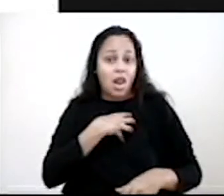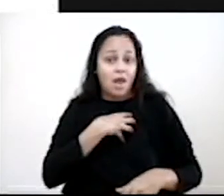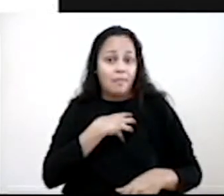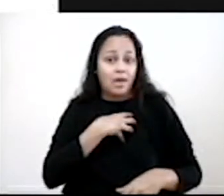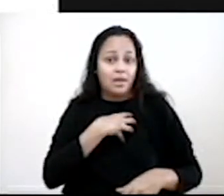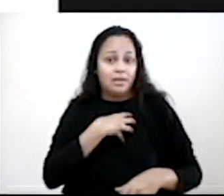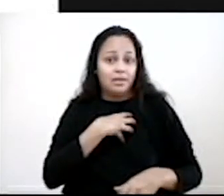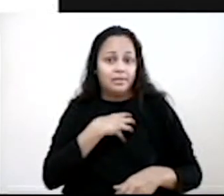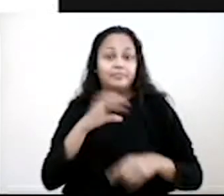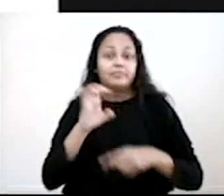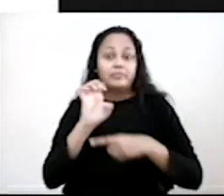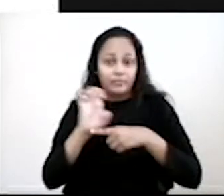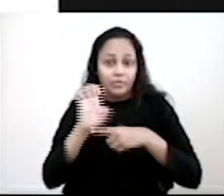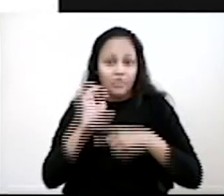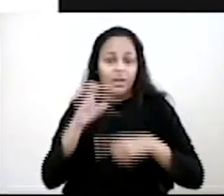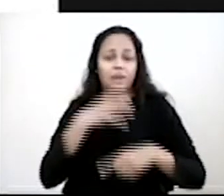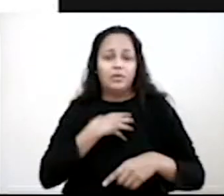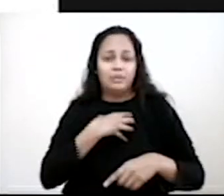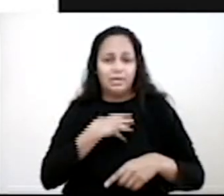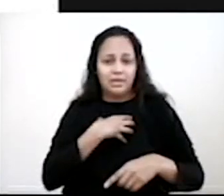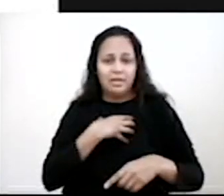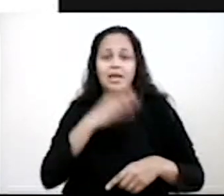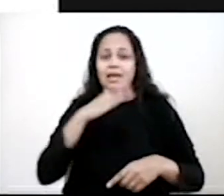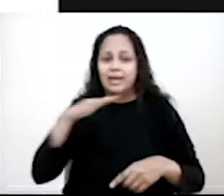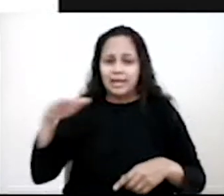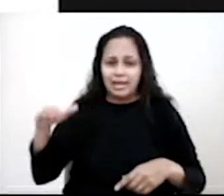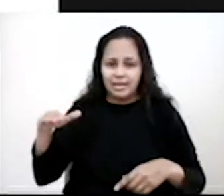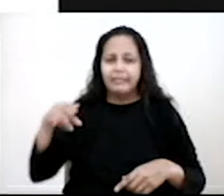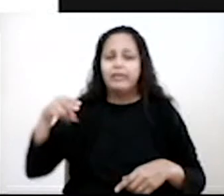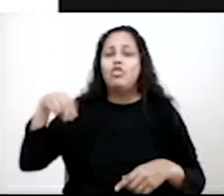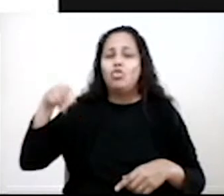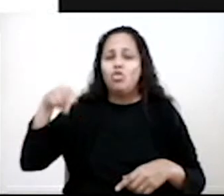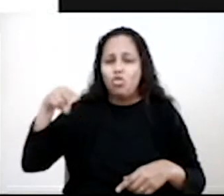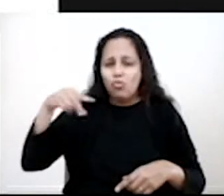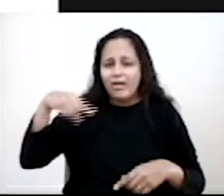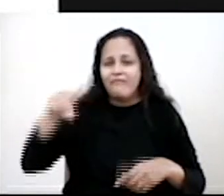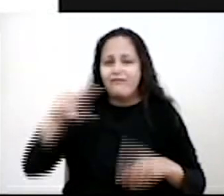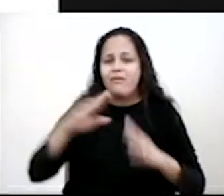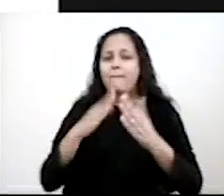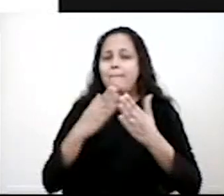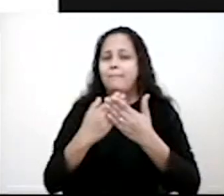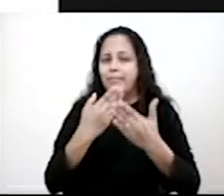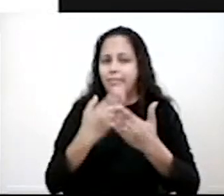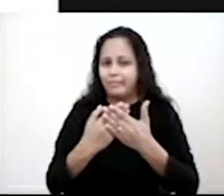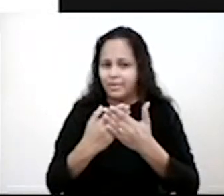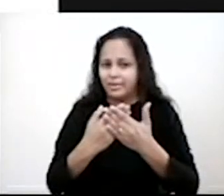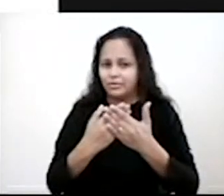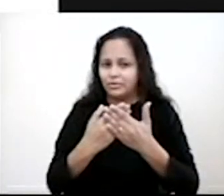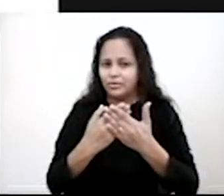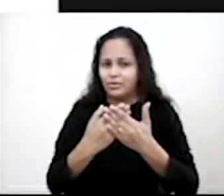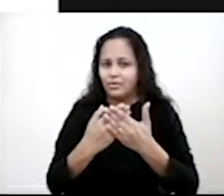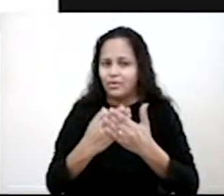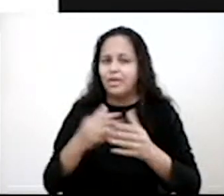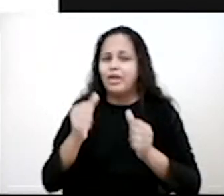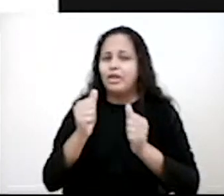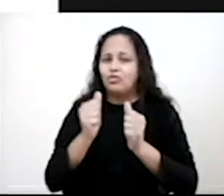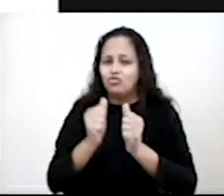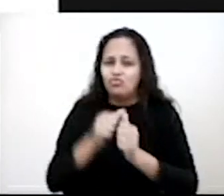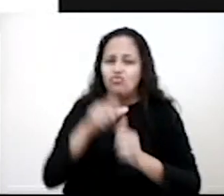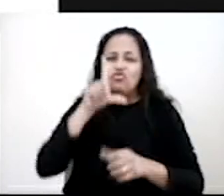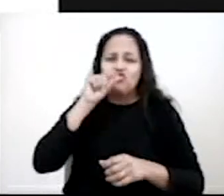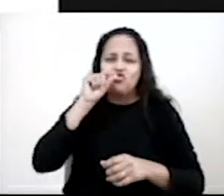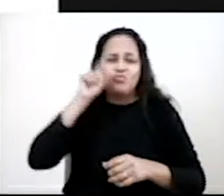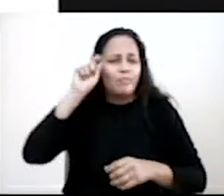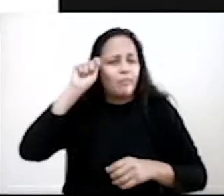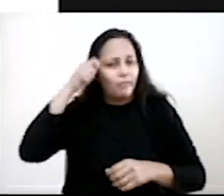pequenas que nunca foram à escola, ajudam a sustentar suas famílias se movimentando ao lado de abutres, de